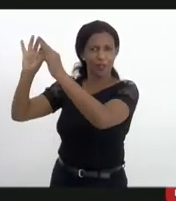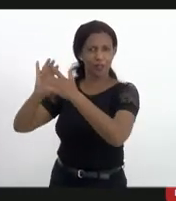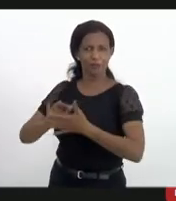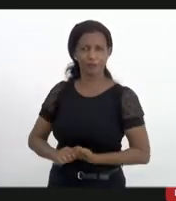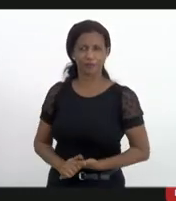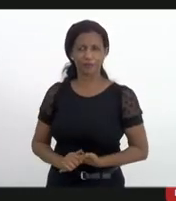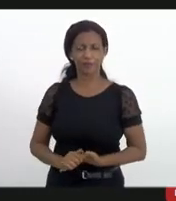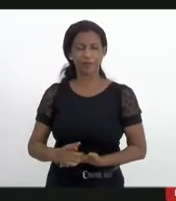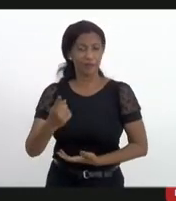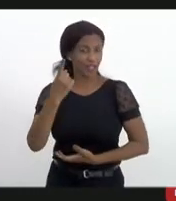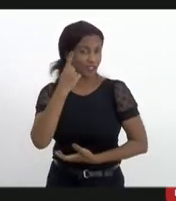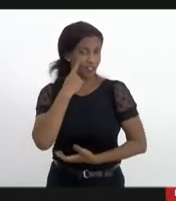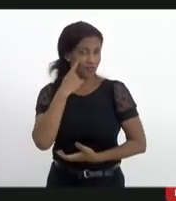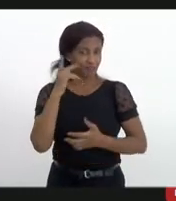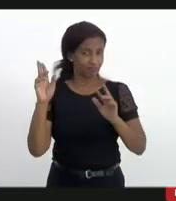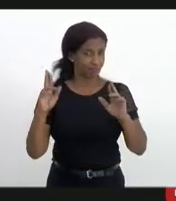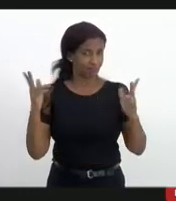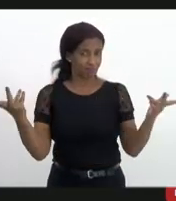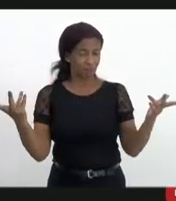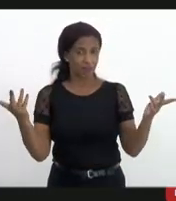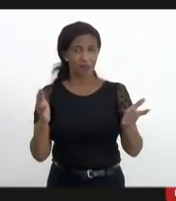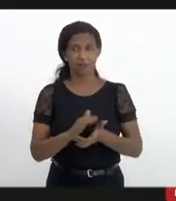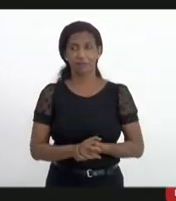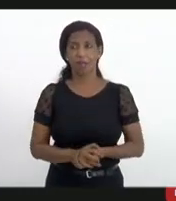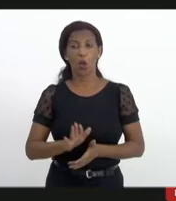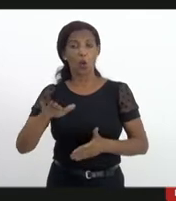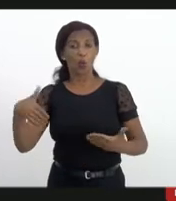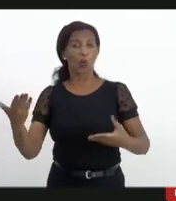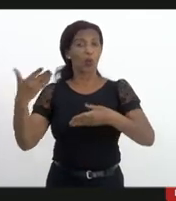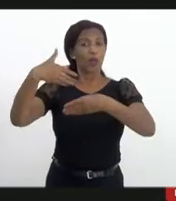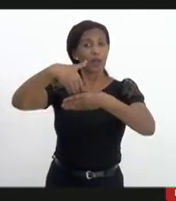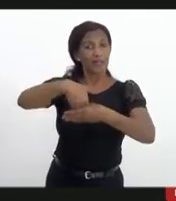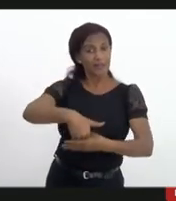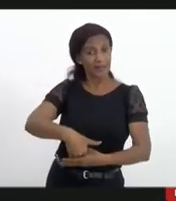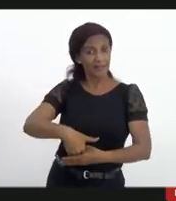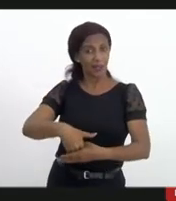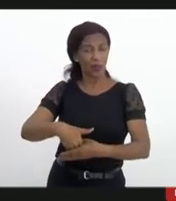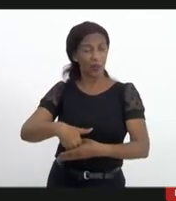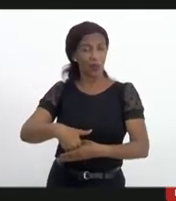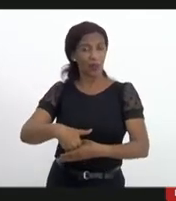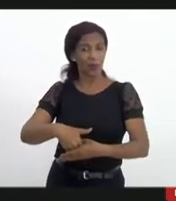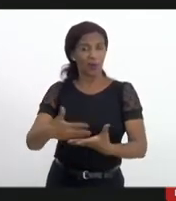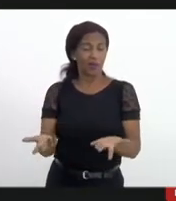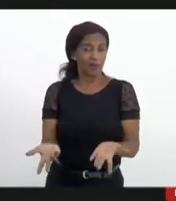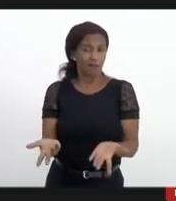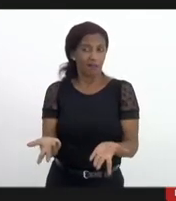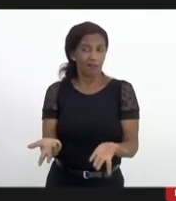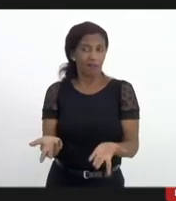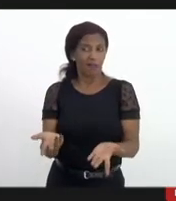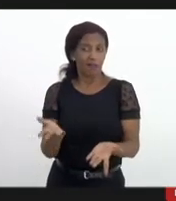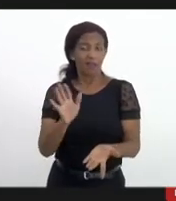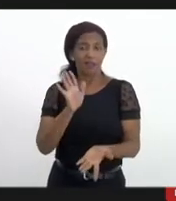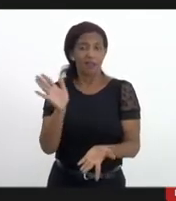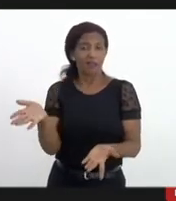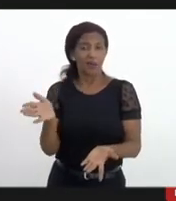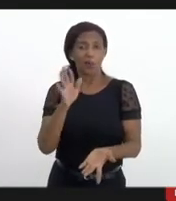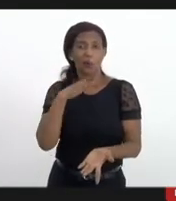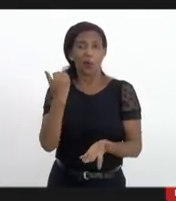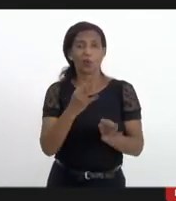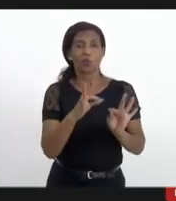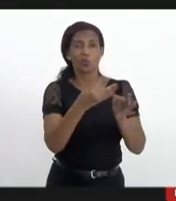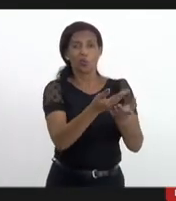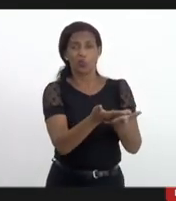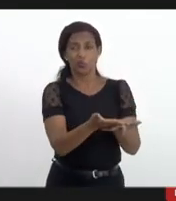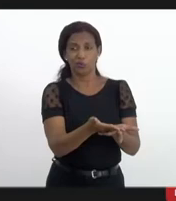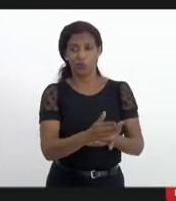que na favela quando a incursão é feita eles revidam e aí morre-se todo mundo